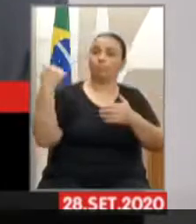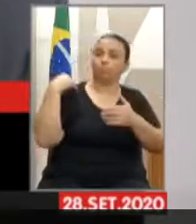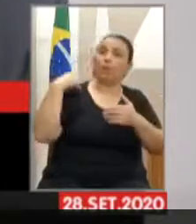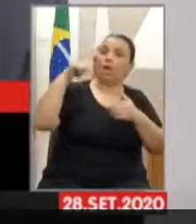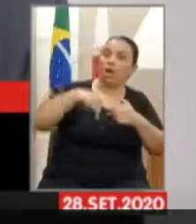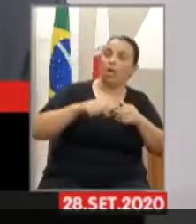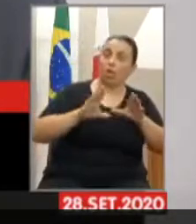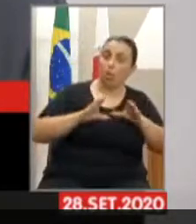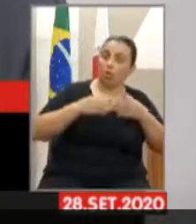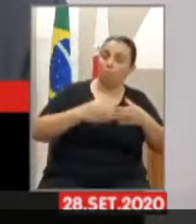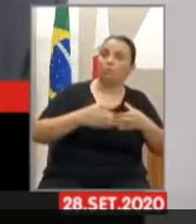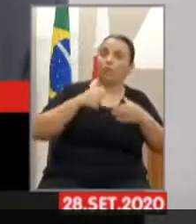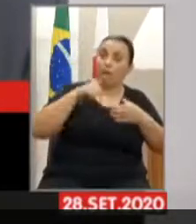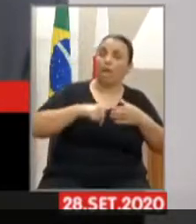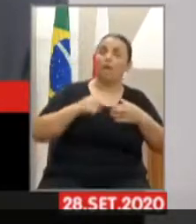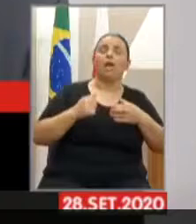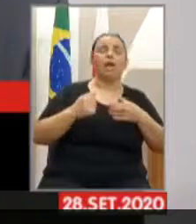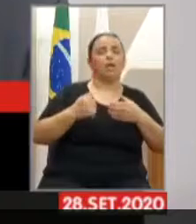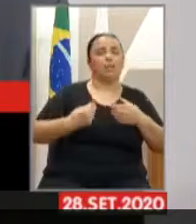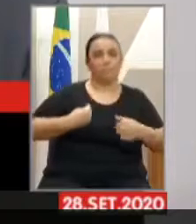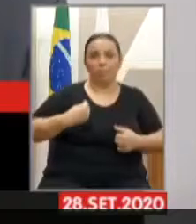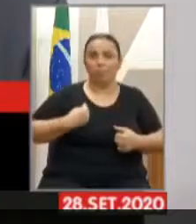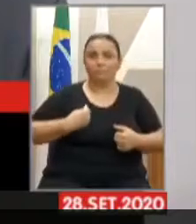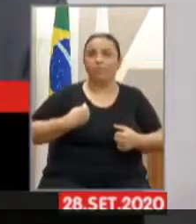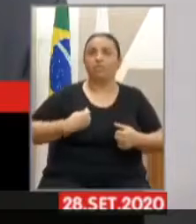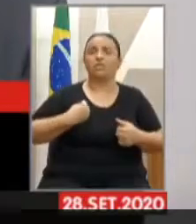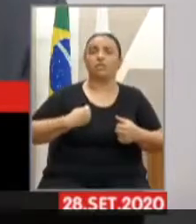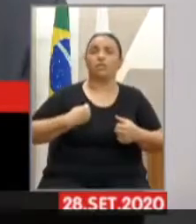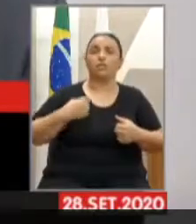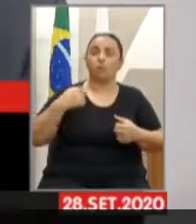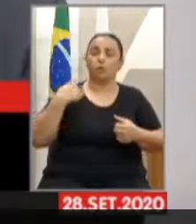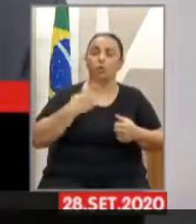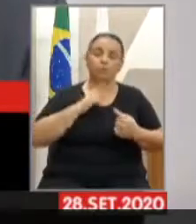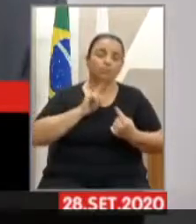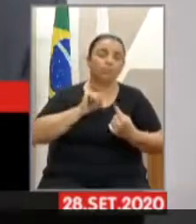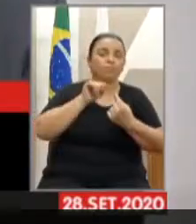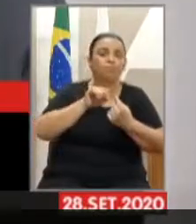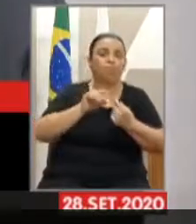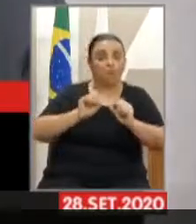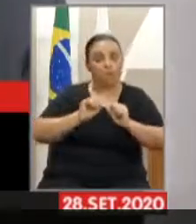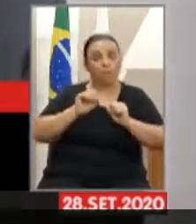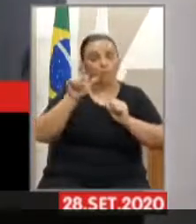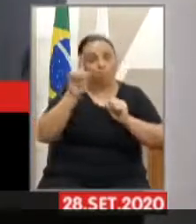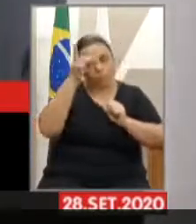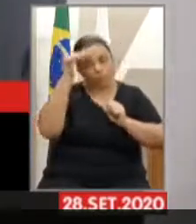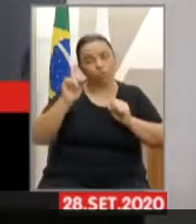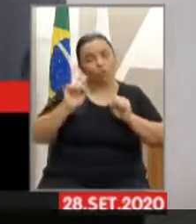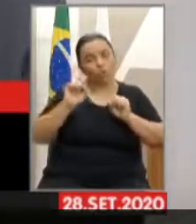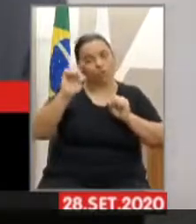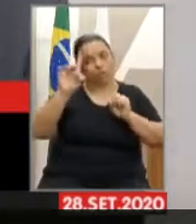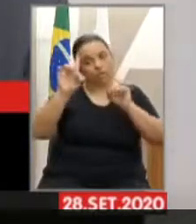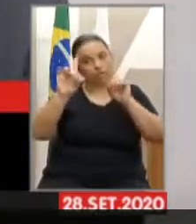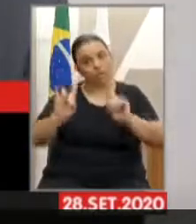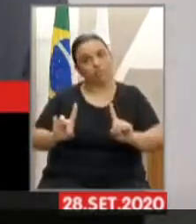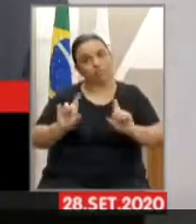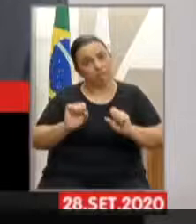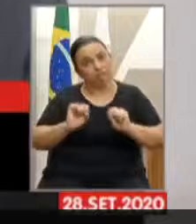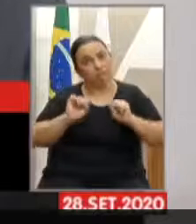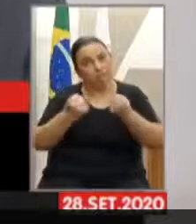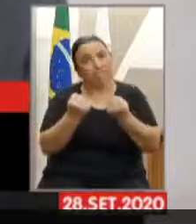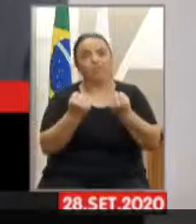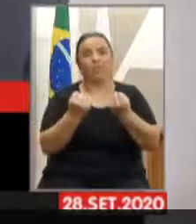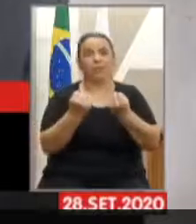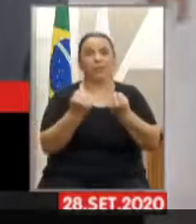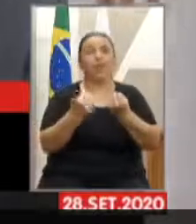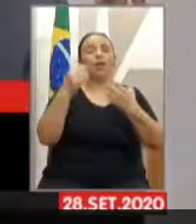comissão, ela é muito presente, é uma comissão que está voltada na defesa das pessoas com deficiência. Está bom? Agradecendo a